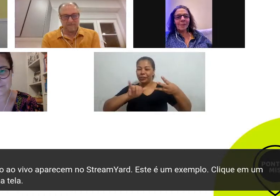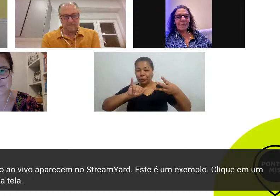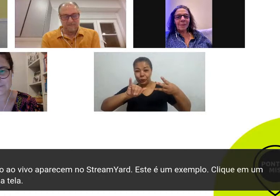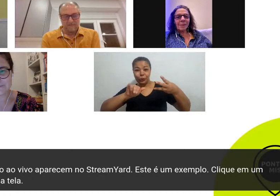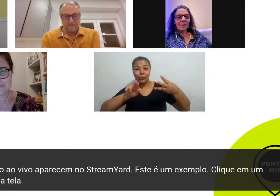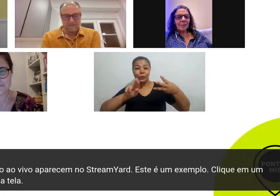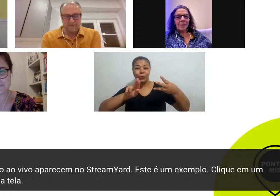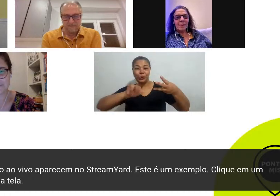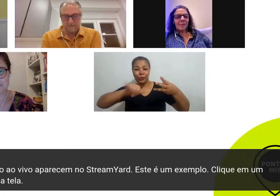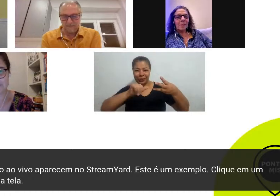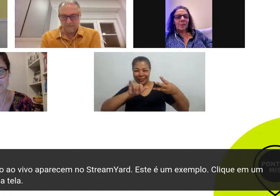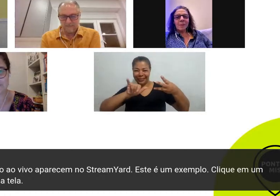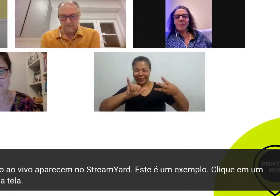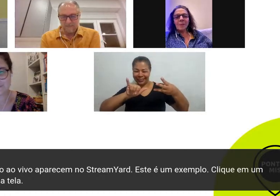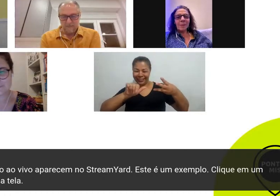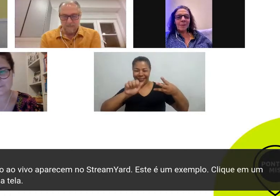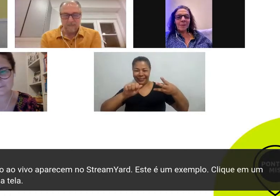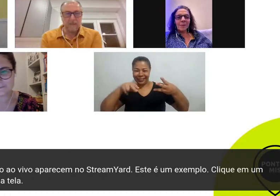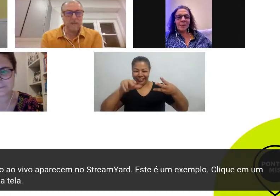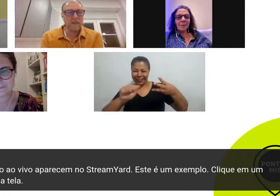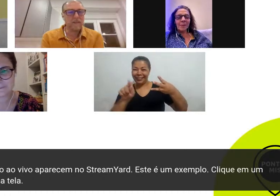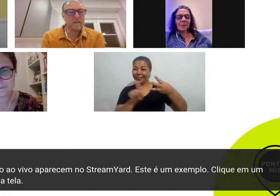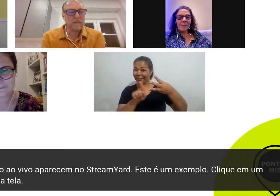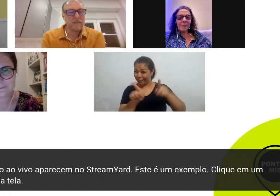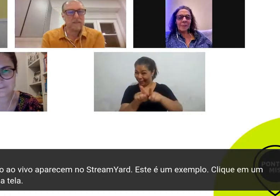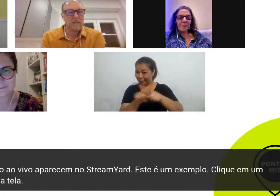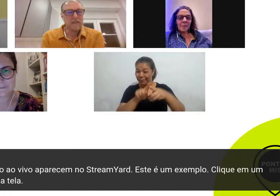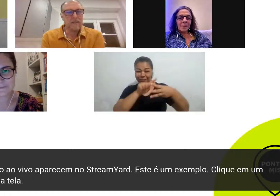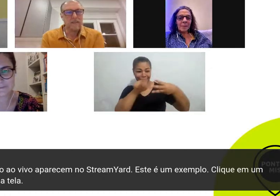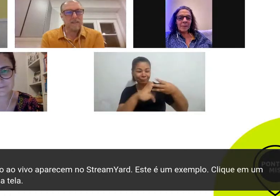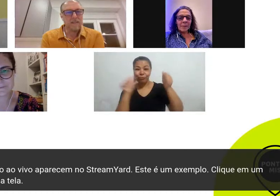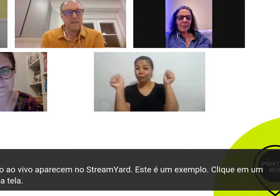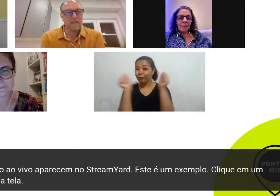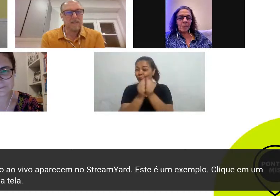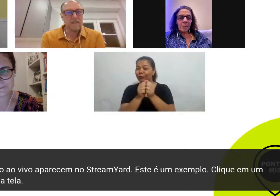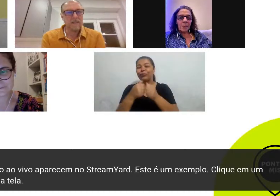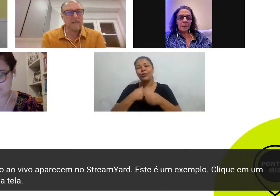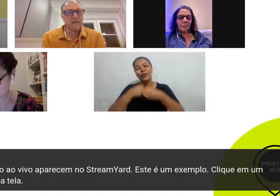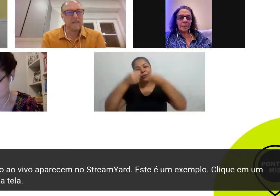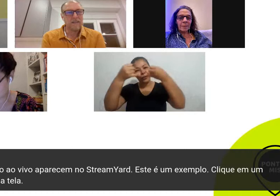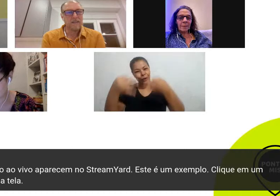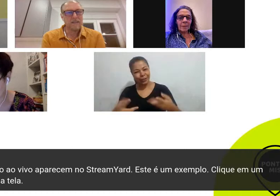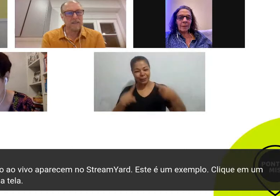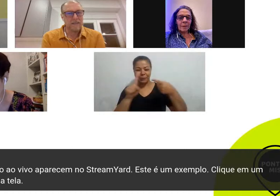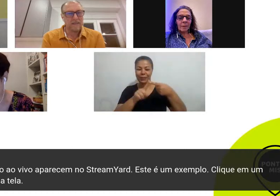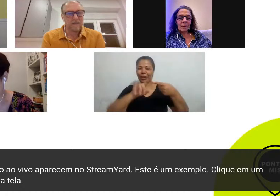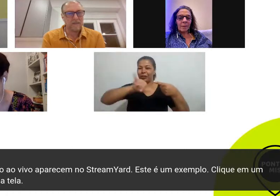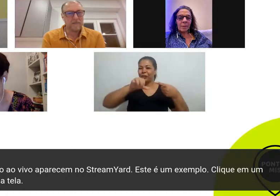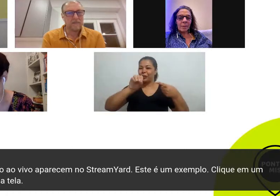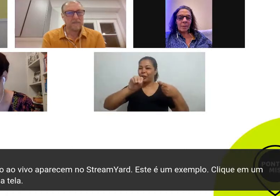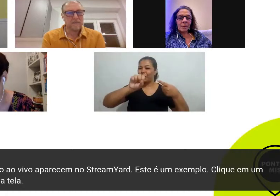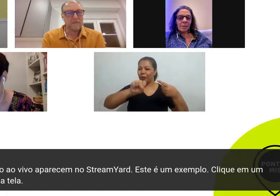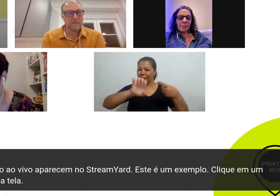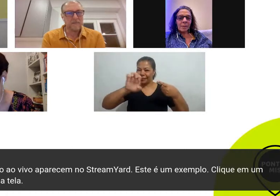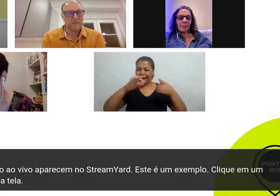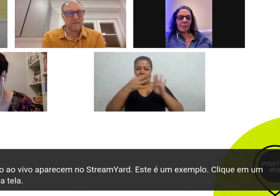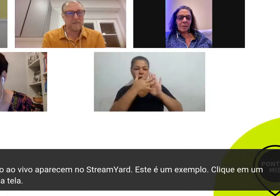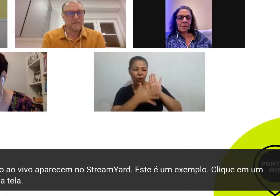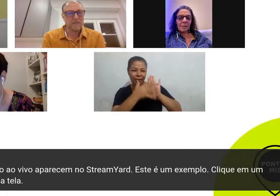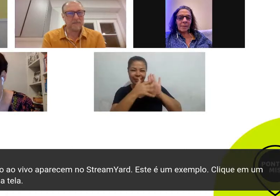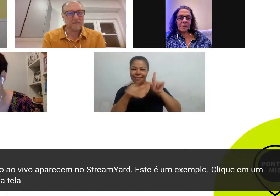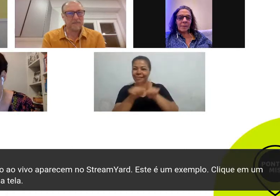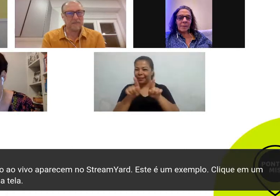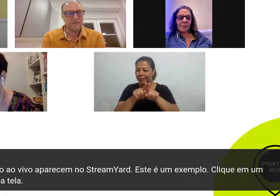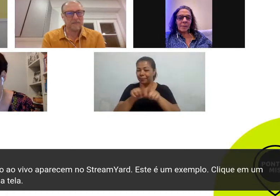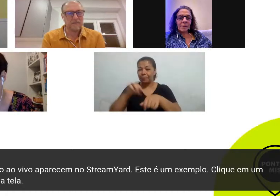-papo maravilhoso vou começar aqui falando do José Carvalho que é roteirista mestre em literatura com